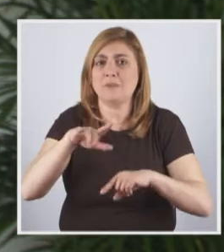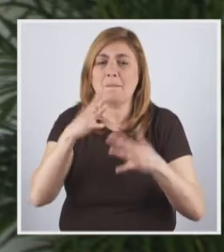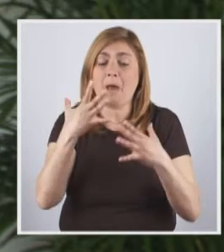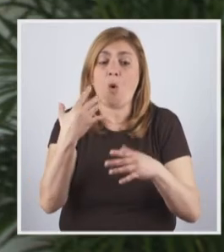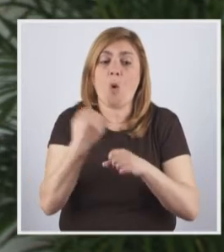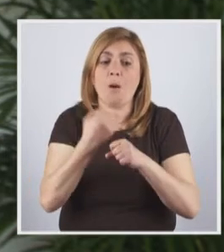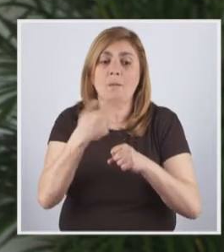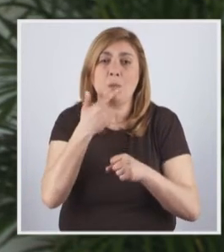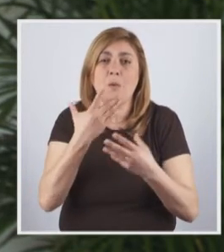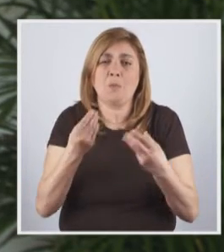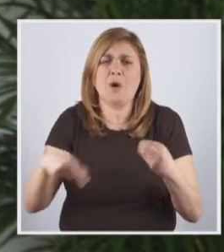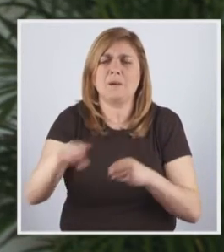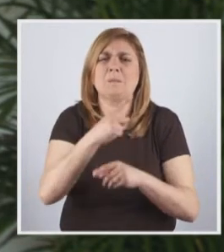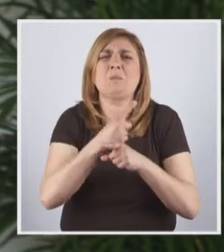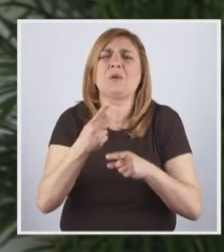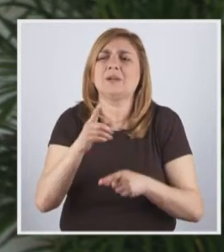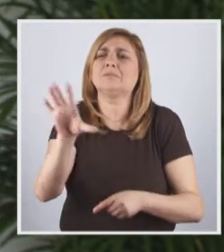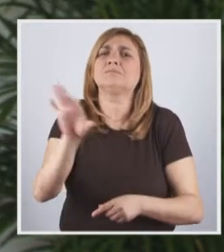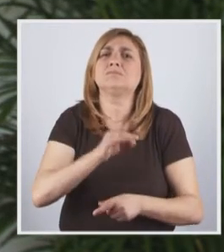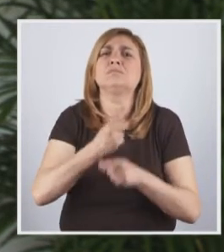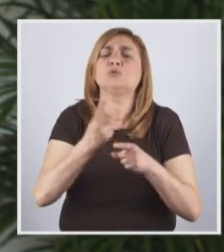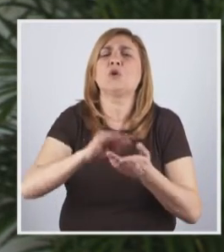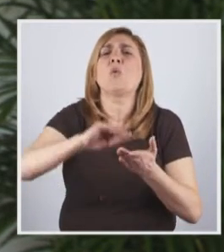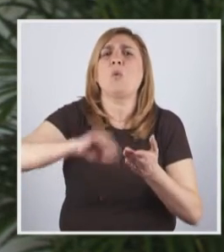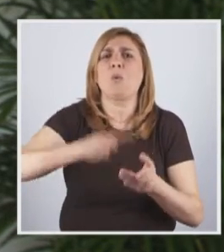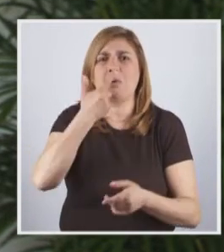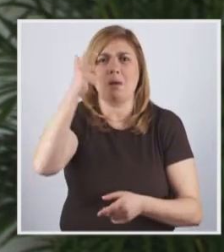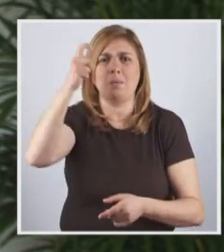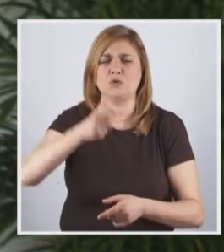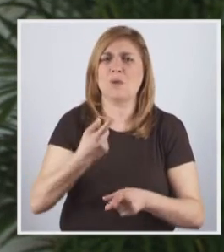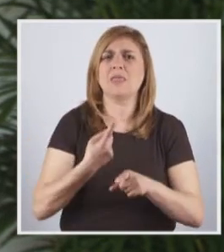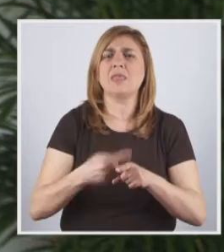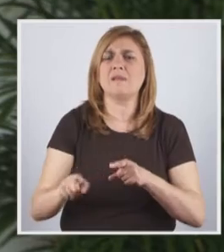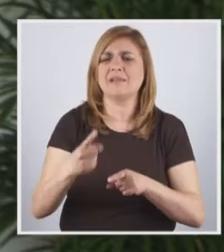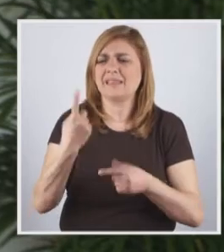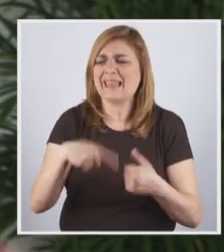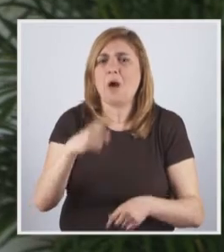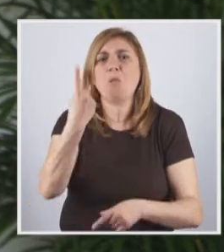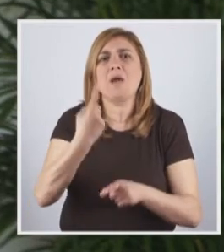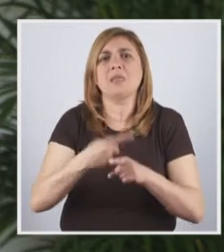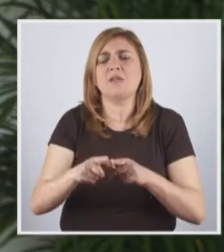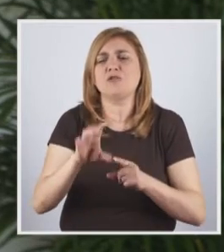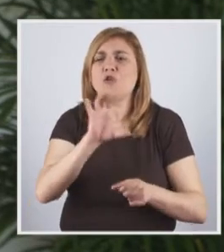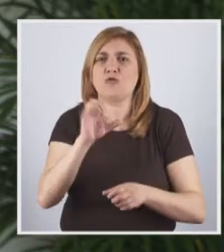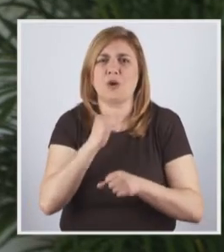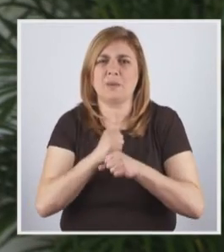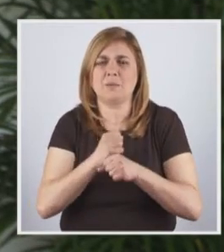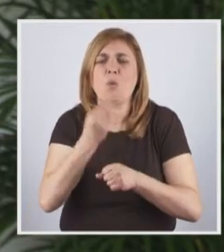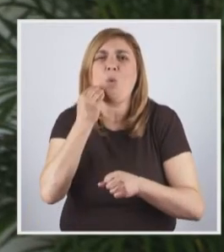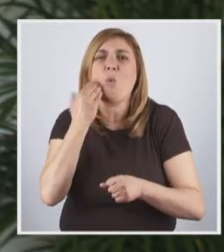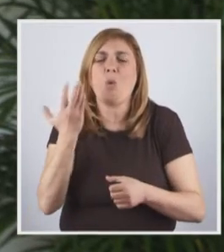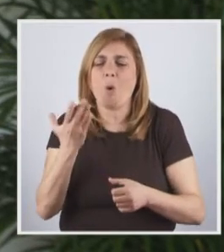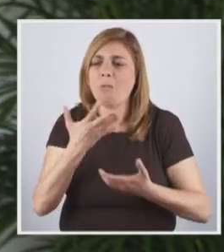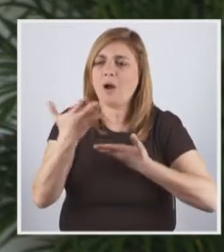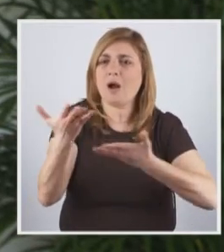de obra disponível, porquê arriscar? Porquê contratar alguém que era diferente, tinha uma diferença na forma de trabalhar e como é que isso ia